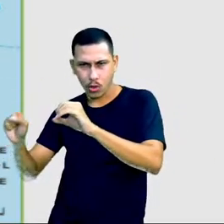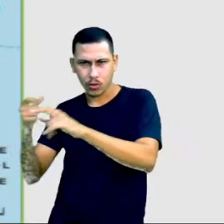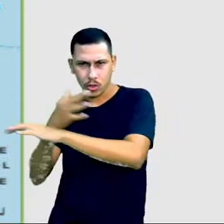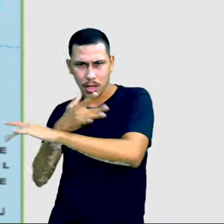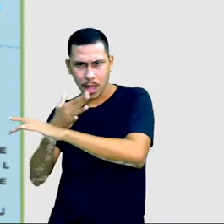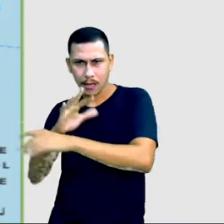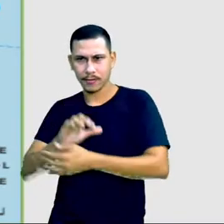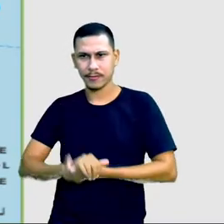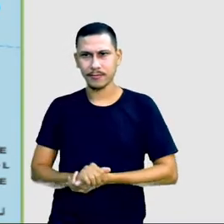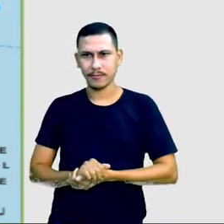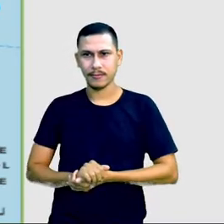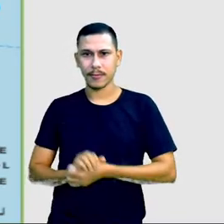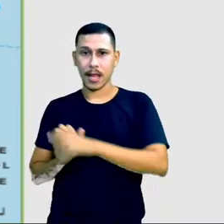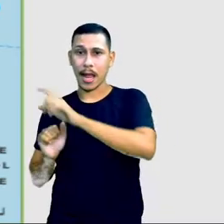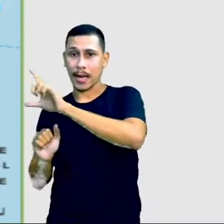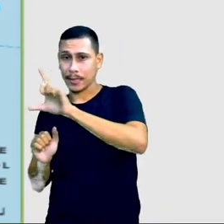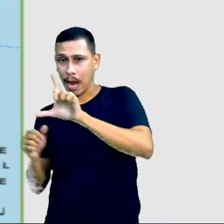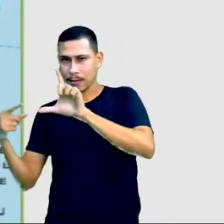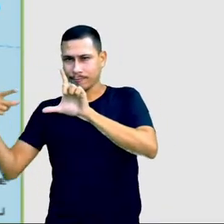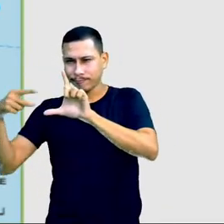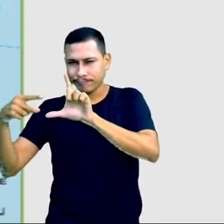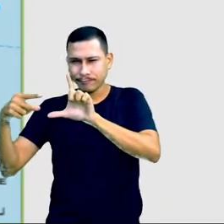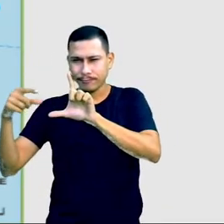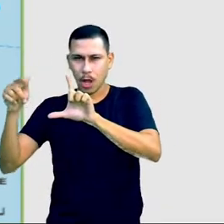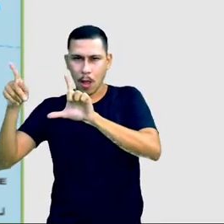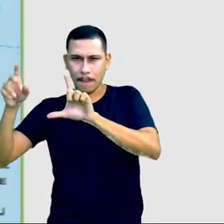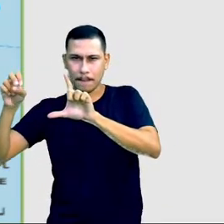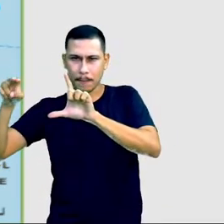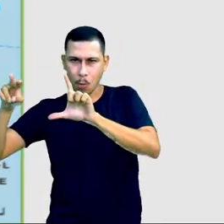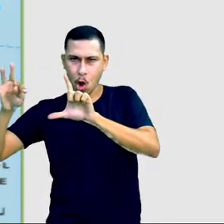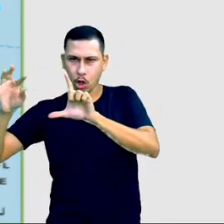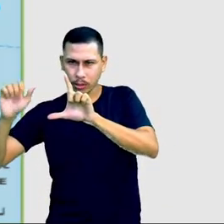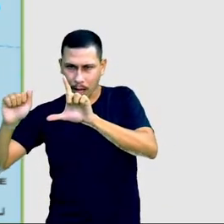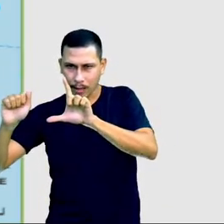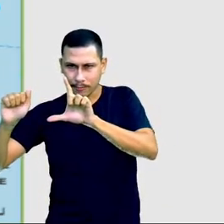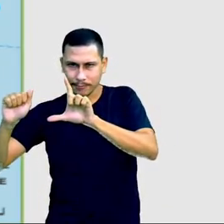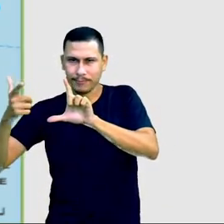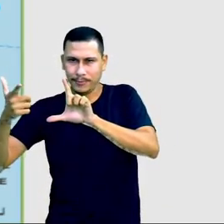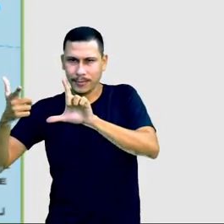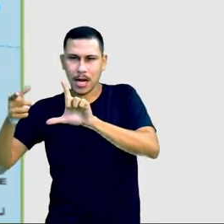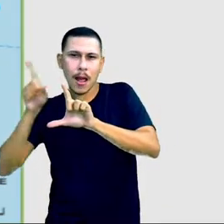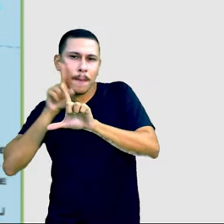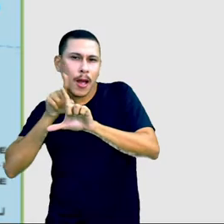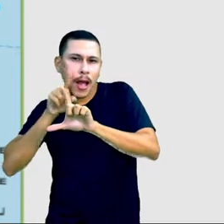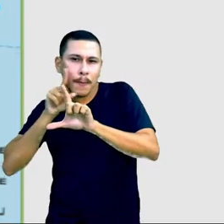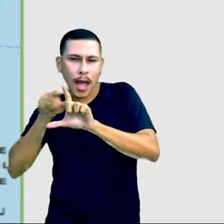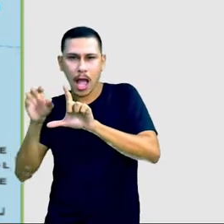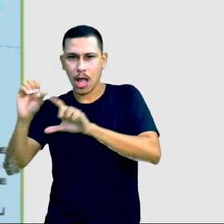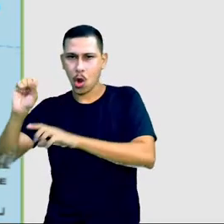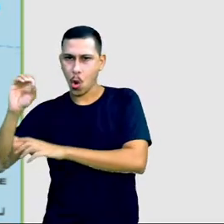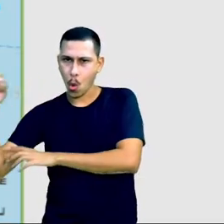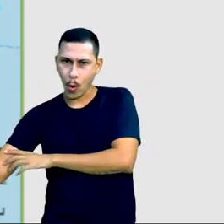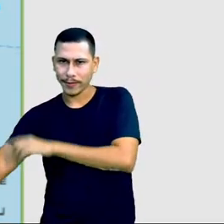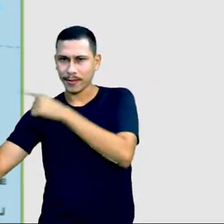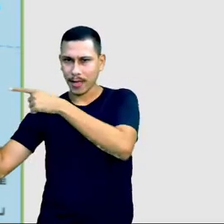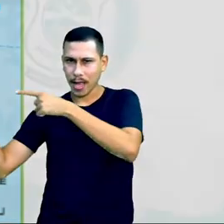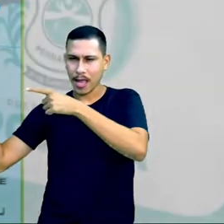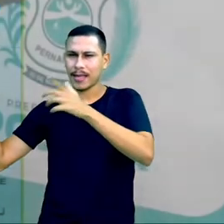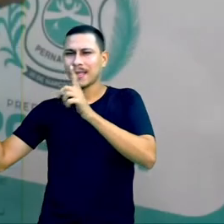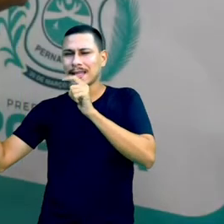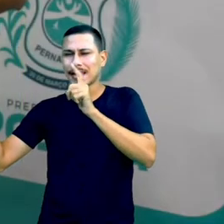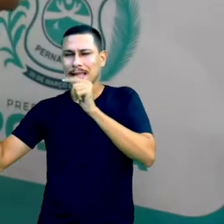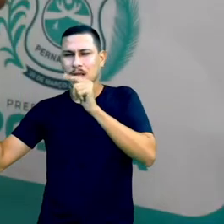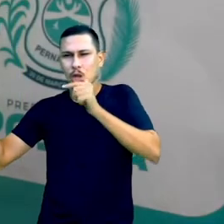a leste, ponta do Seixas, no estado da Paraíba, e a oeste, a nascente do rio Moa,